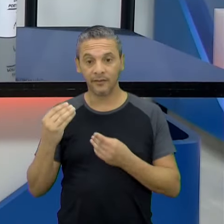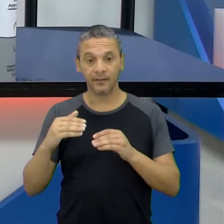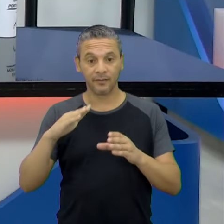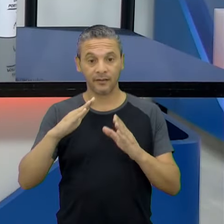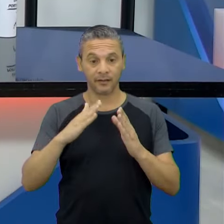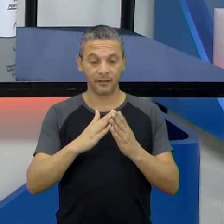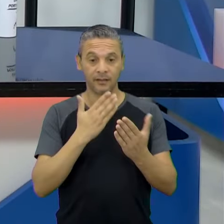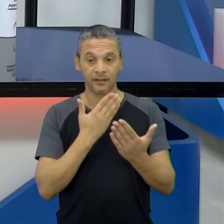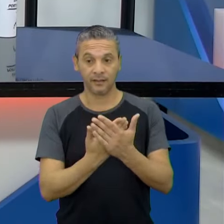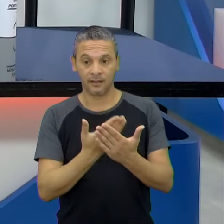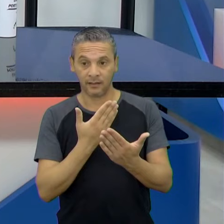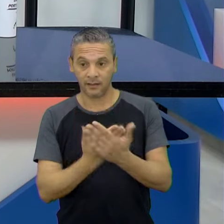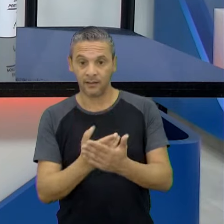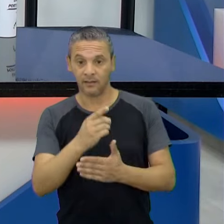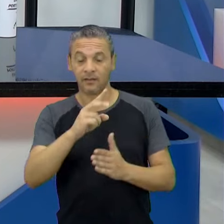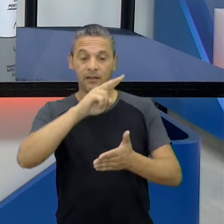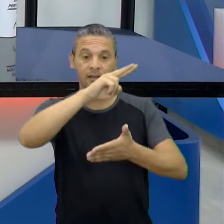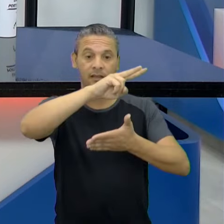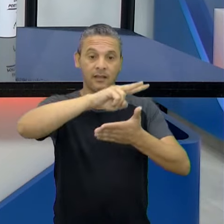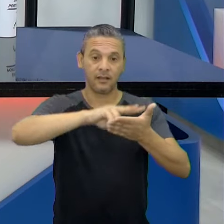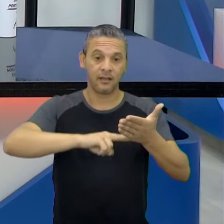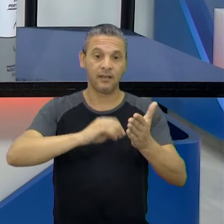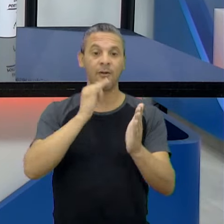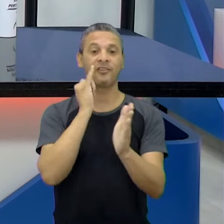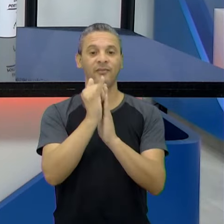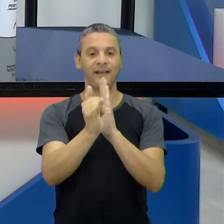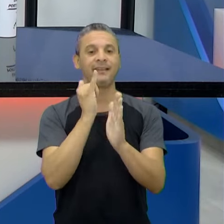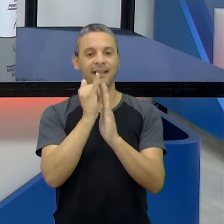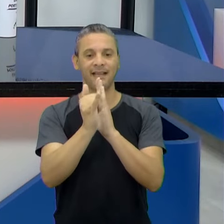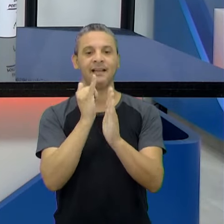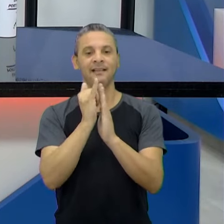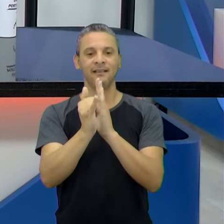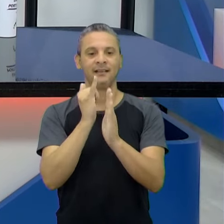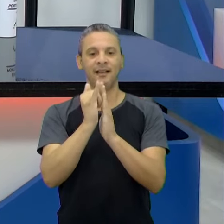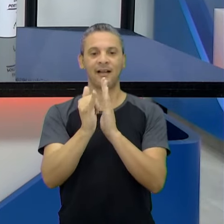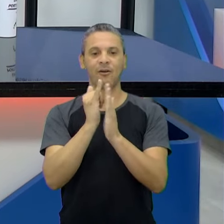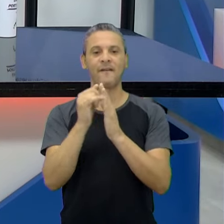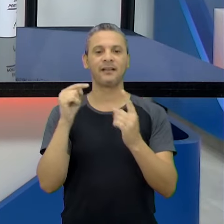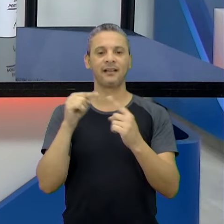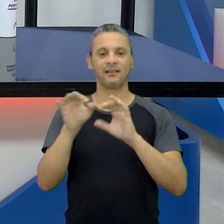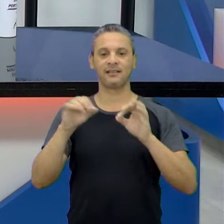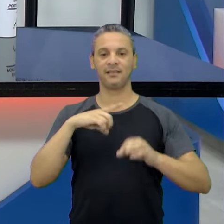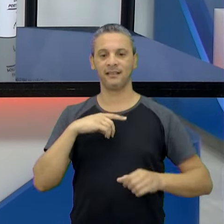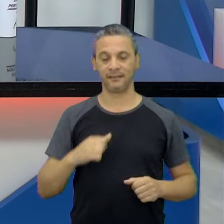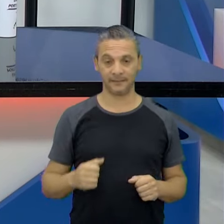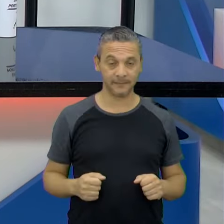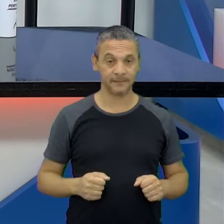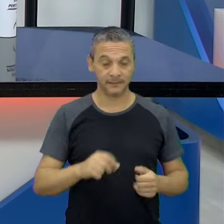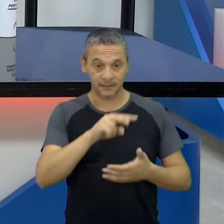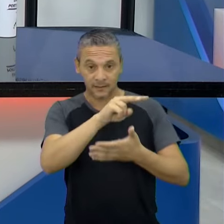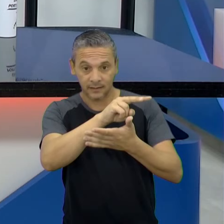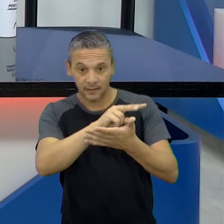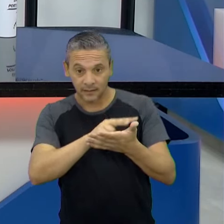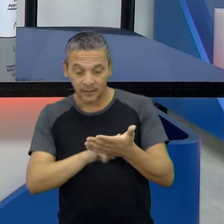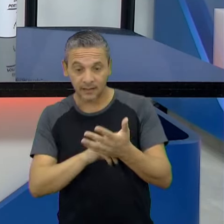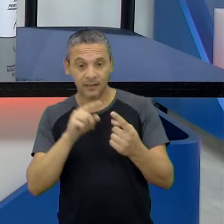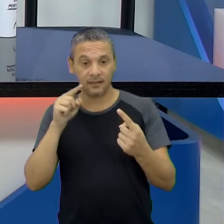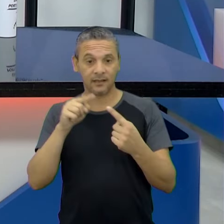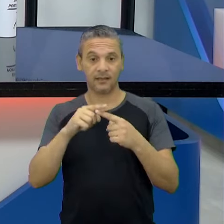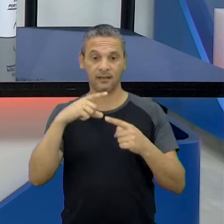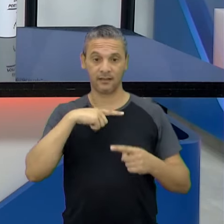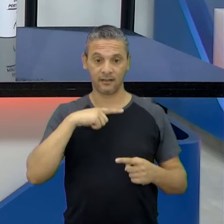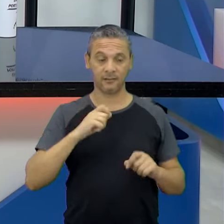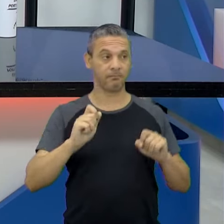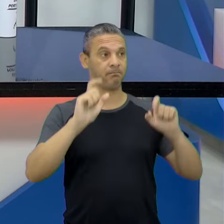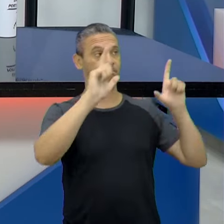vocês farão a leitura das crônicas de vocês, até porque essas crônicas depois serão colocadas no mural,